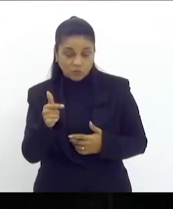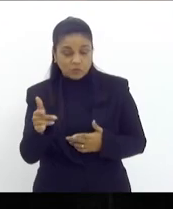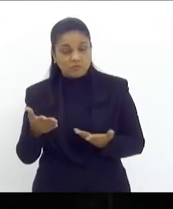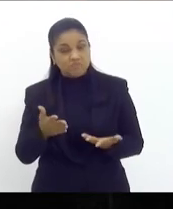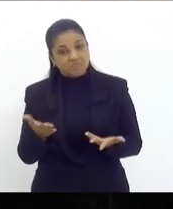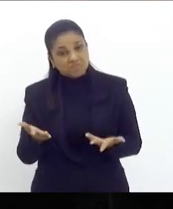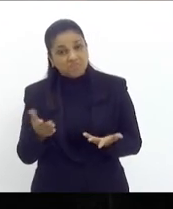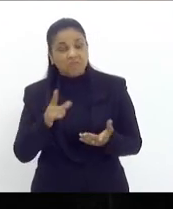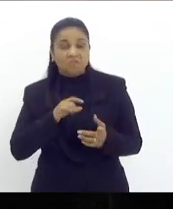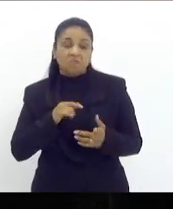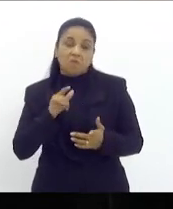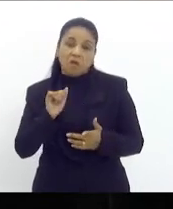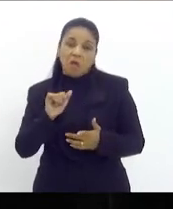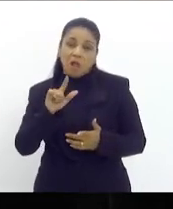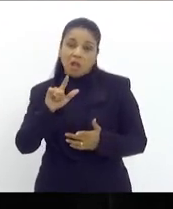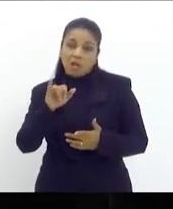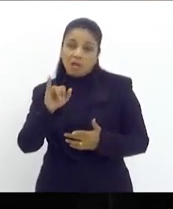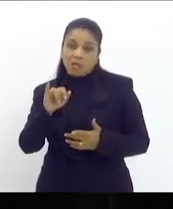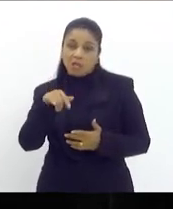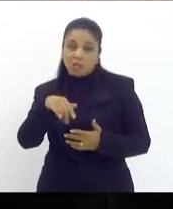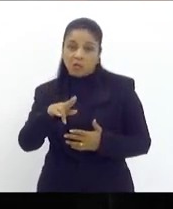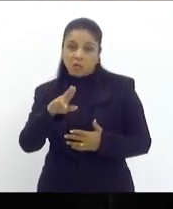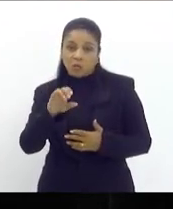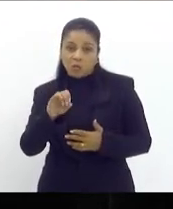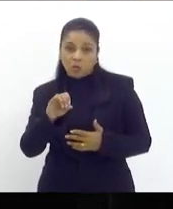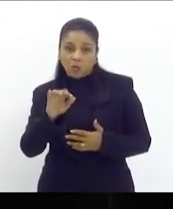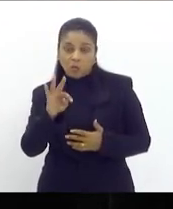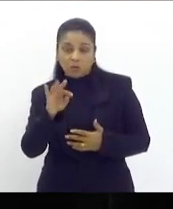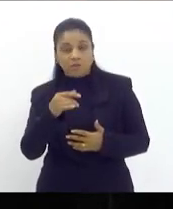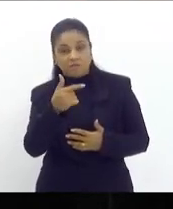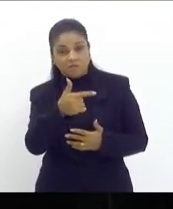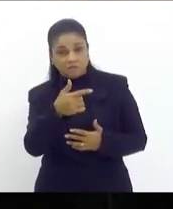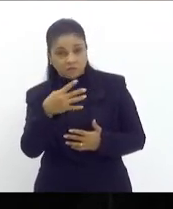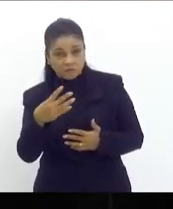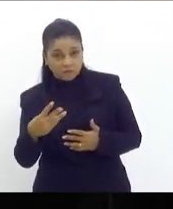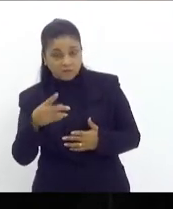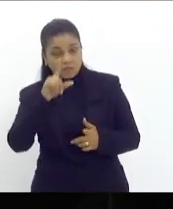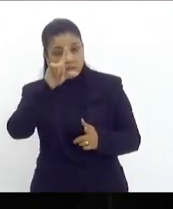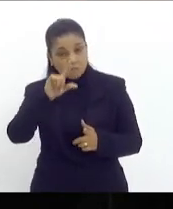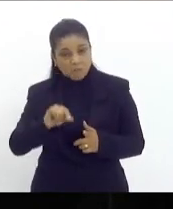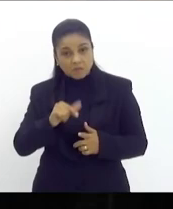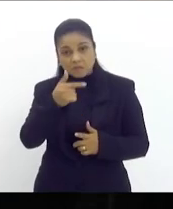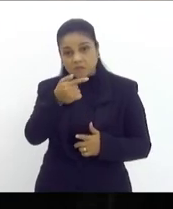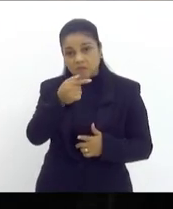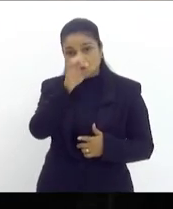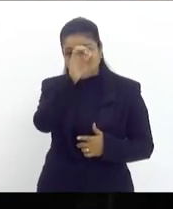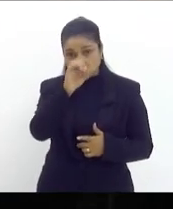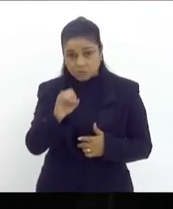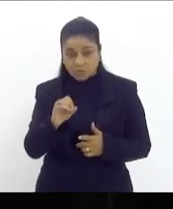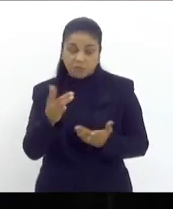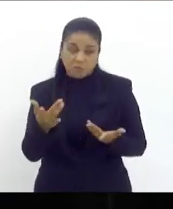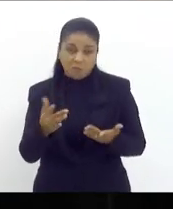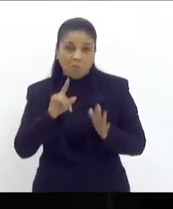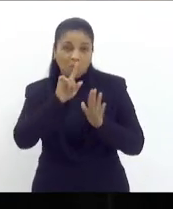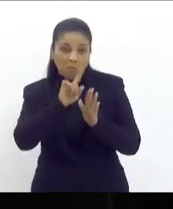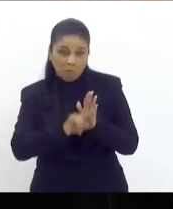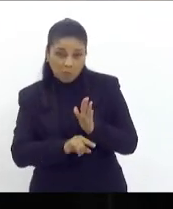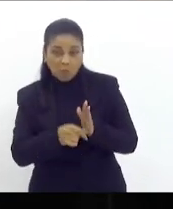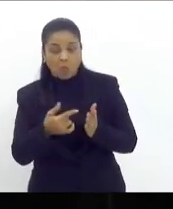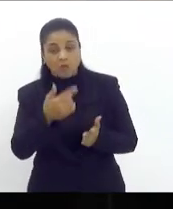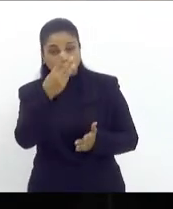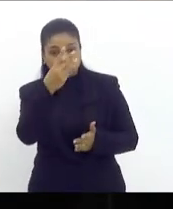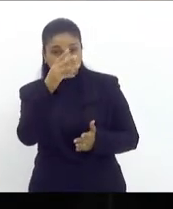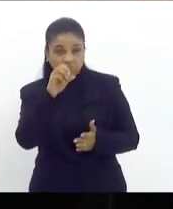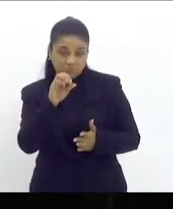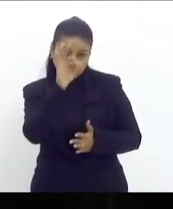que é 7 pontos percentuais menor que a de 30 dito isso é possível